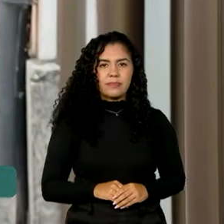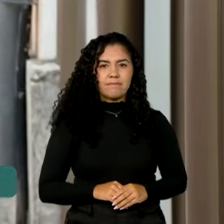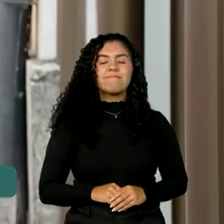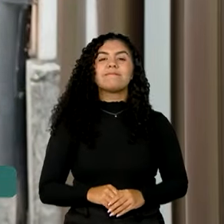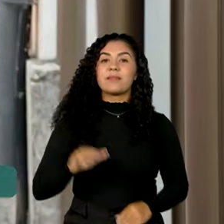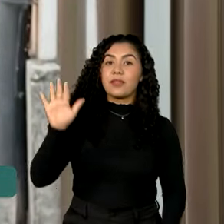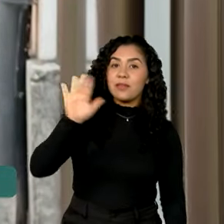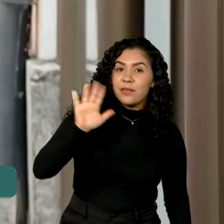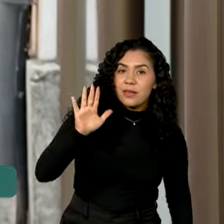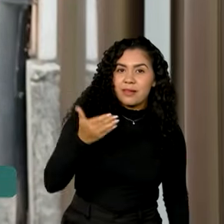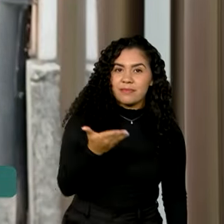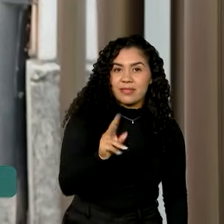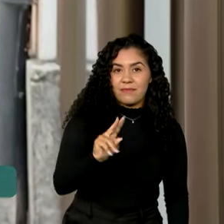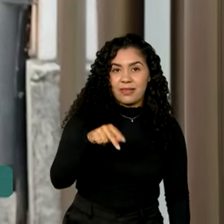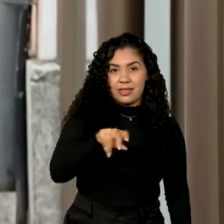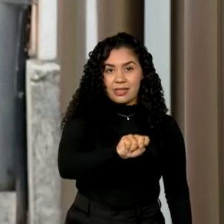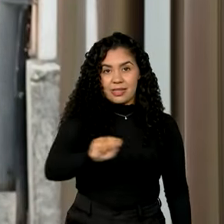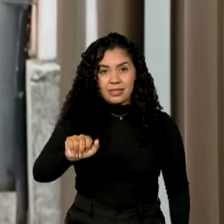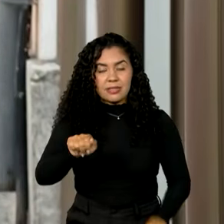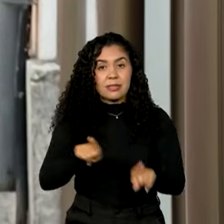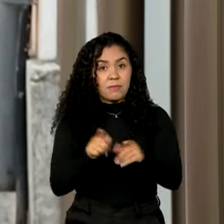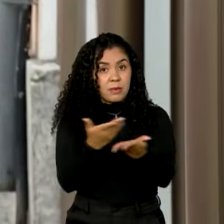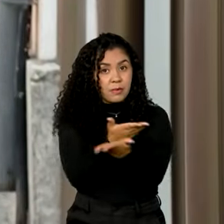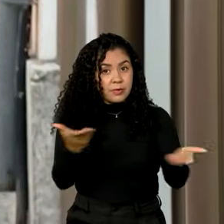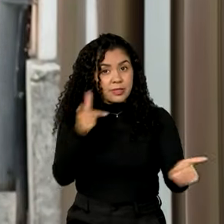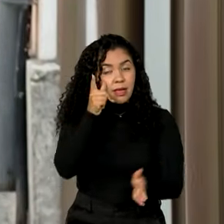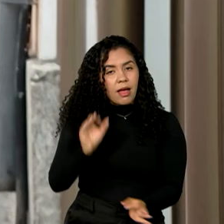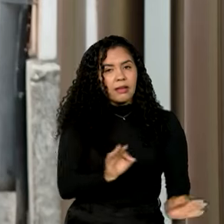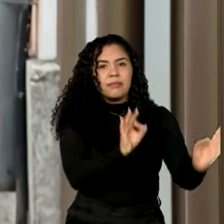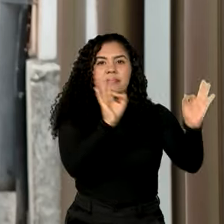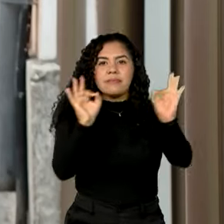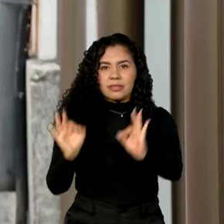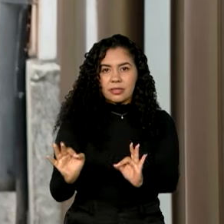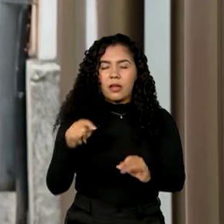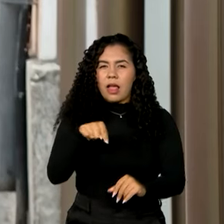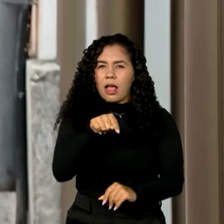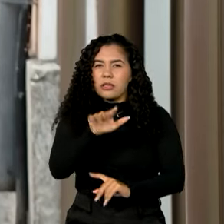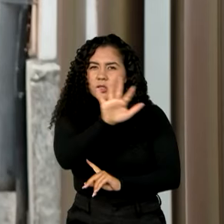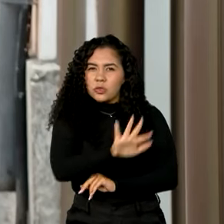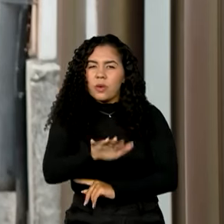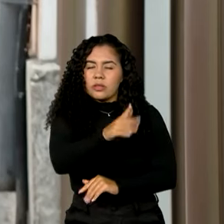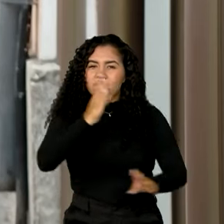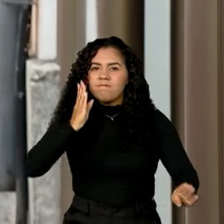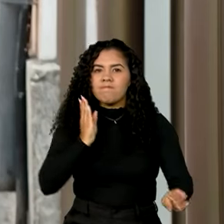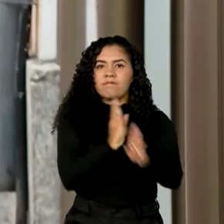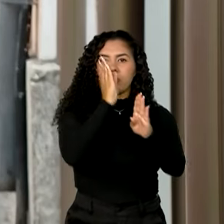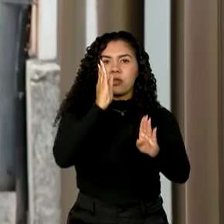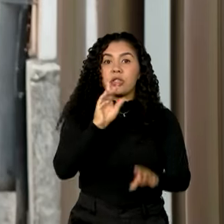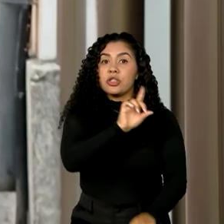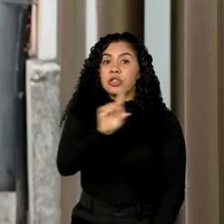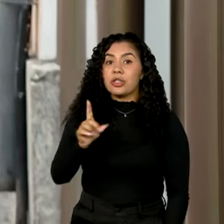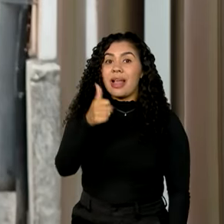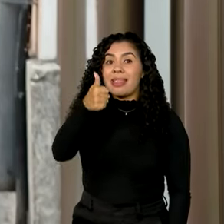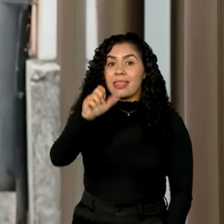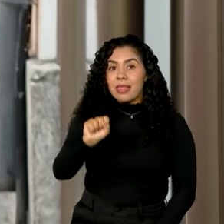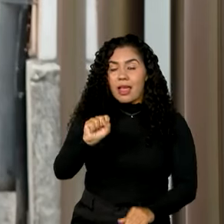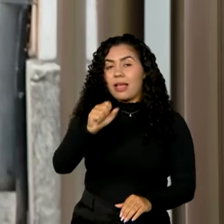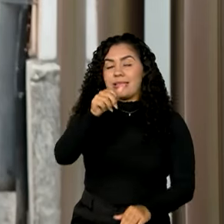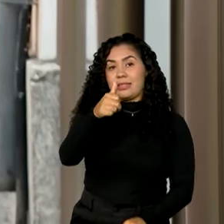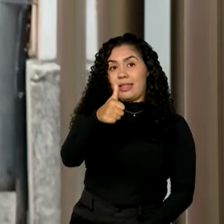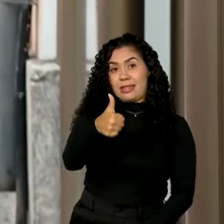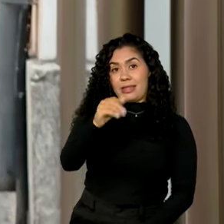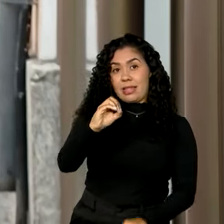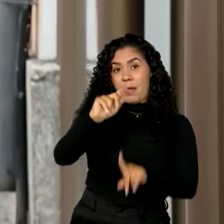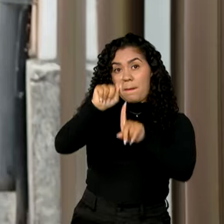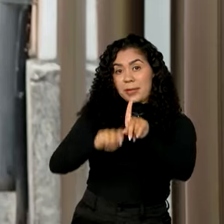Oi, Vanessa. Bom dia para você e para todos que nos acompanham. Esse caso foi descoberto no dia 10 de setembro, mas só